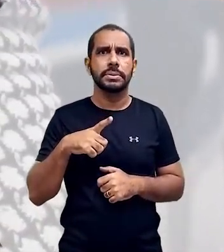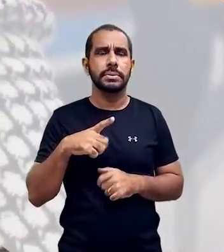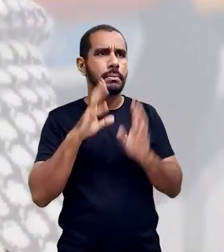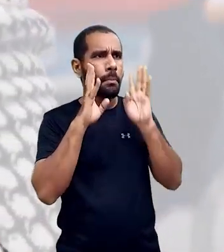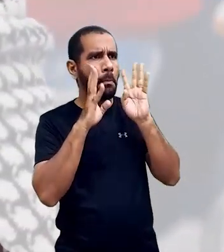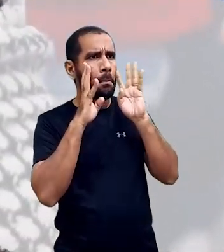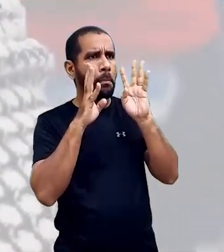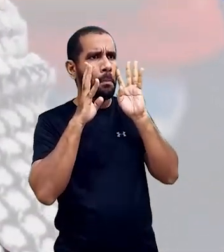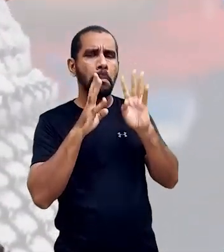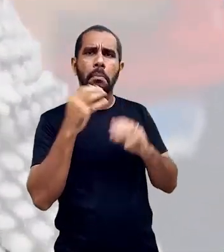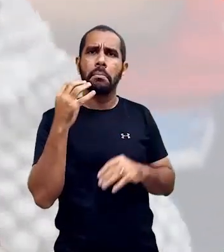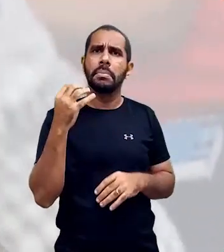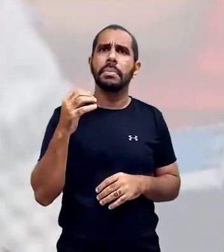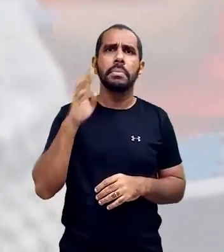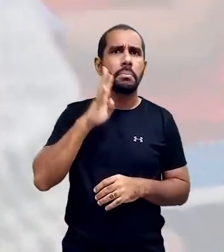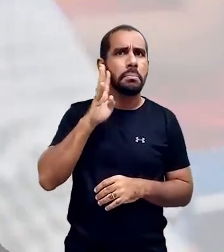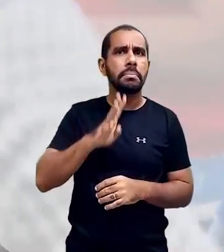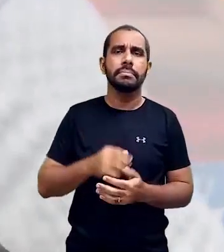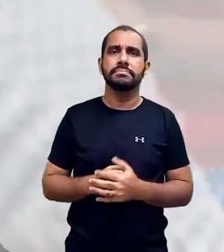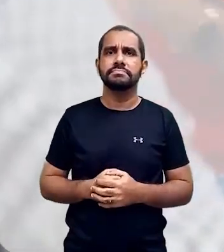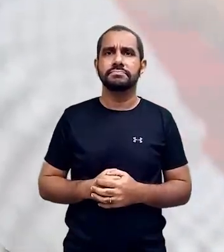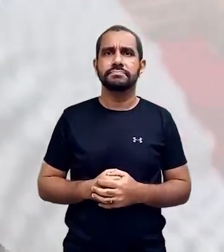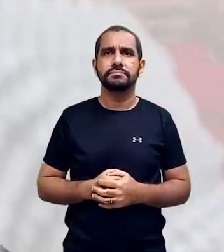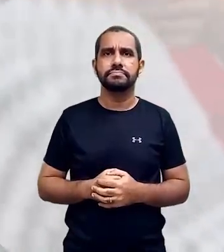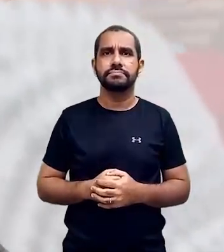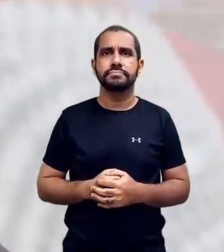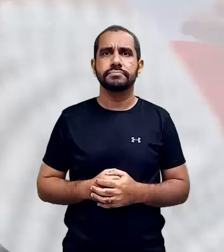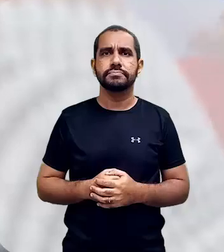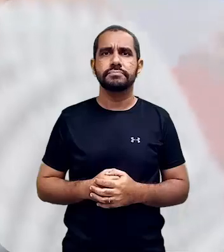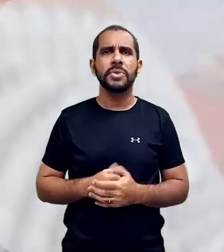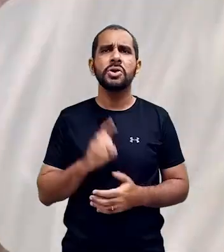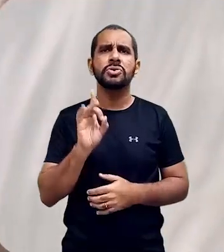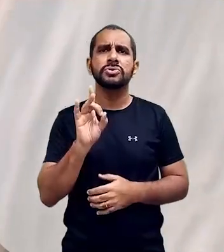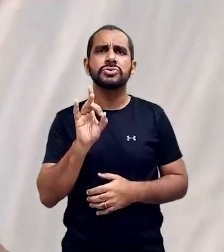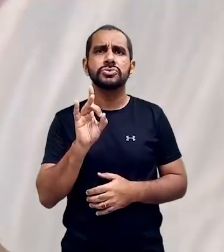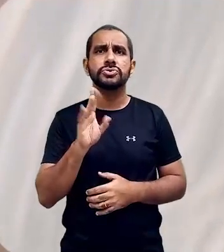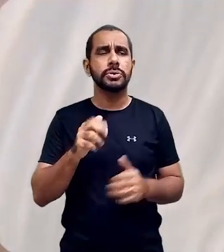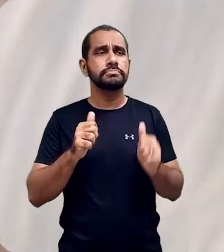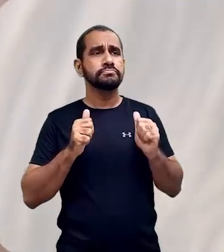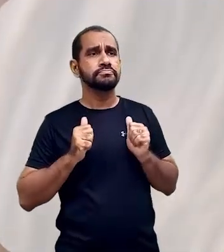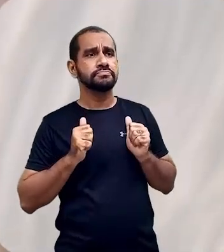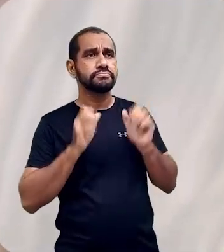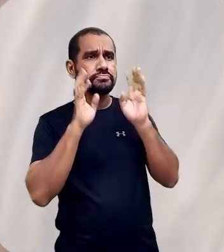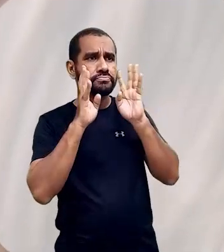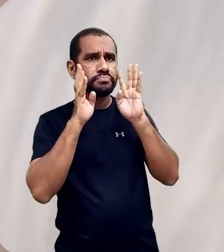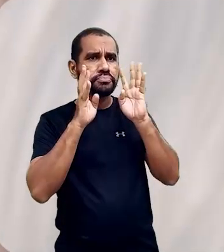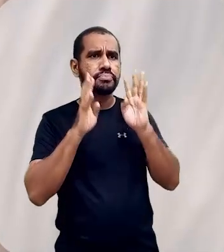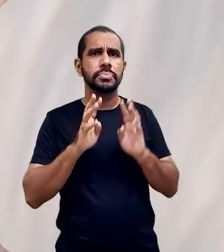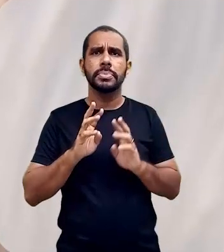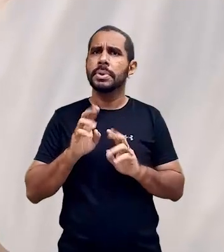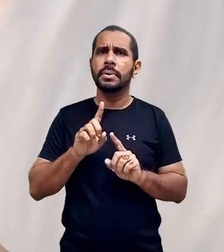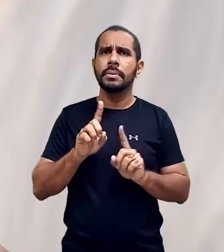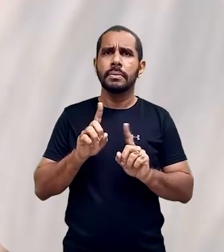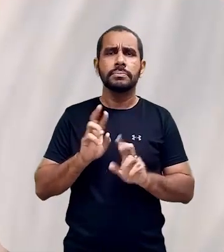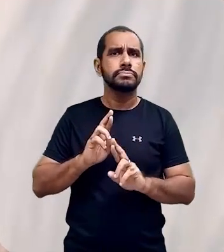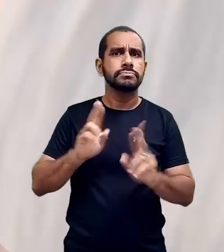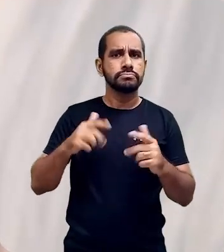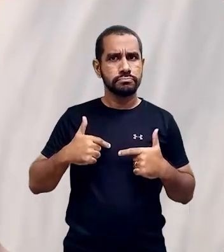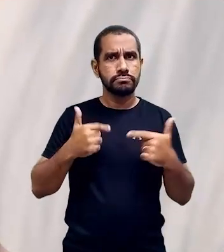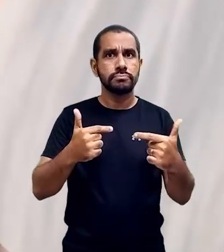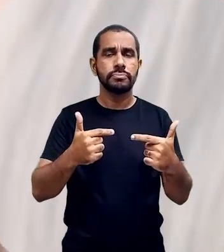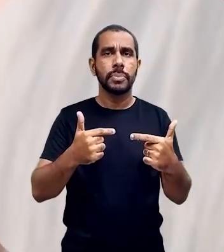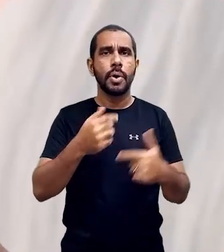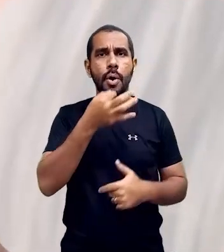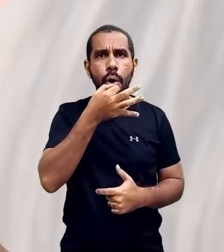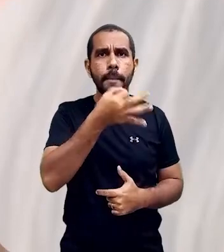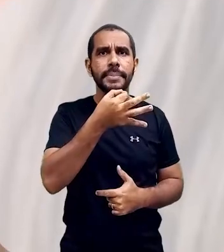prende a nossa atenção, a gente não fica restrito a só escutar, a escutar. A gente está também